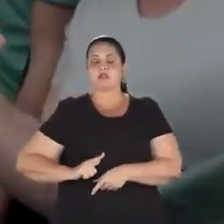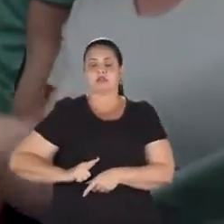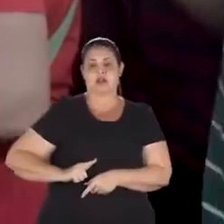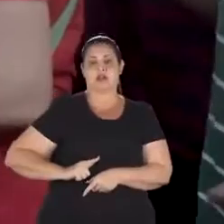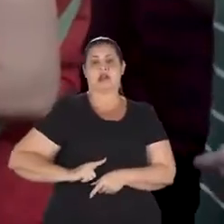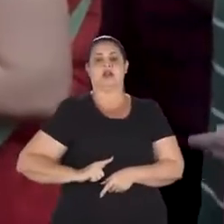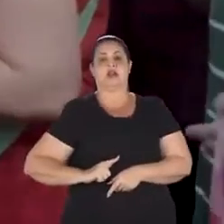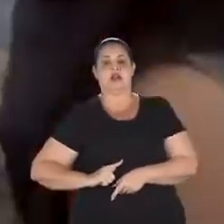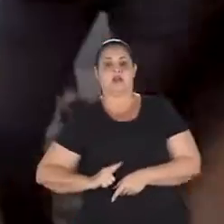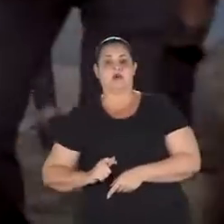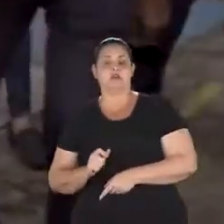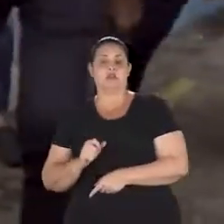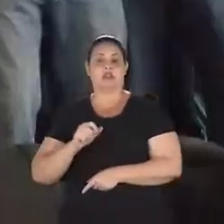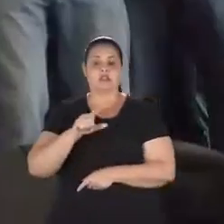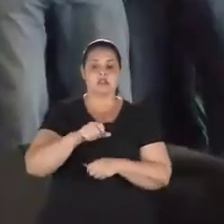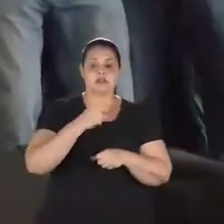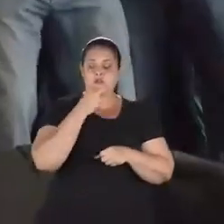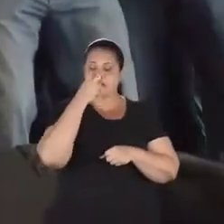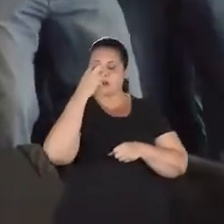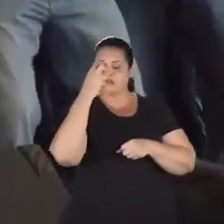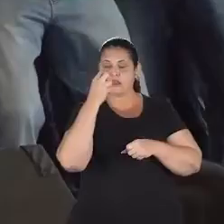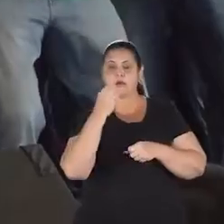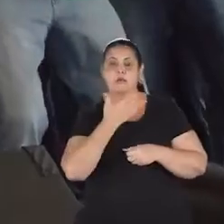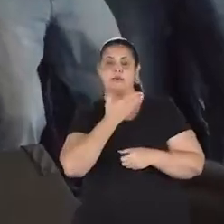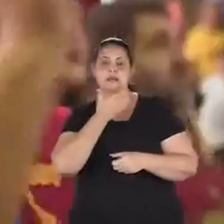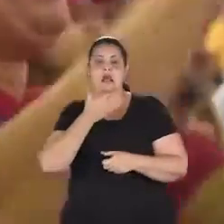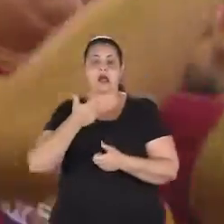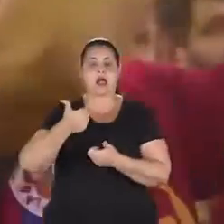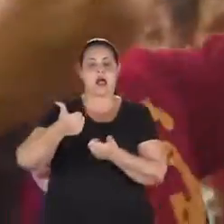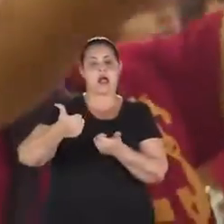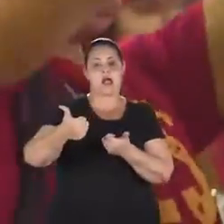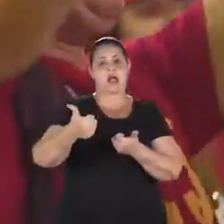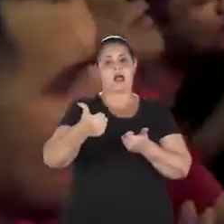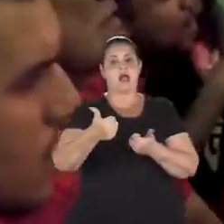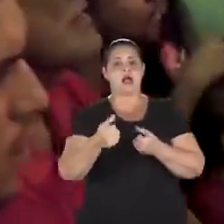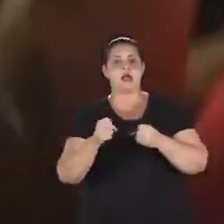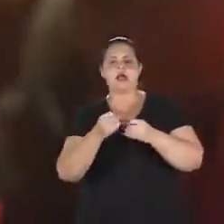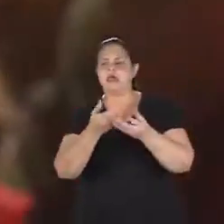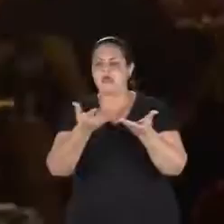governadora E o povo grita o melhor vai começar